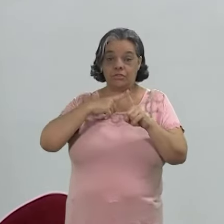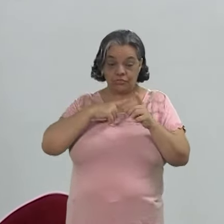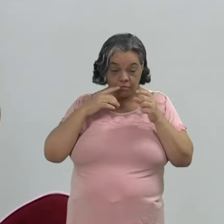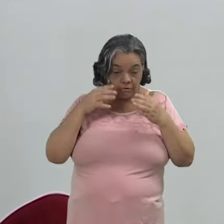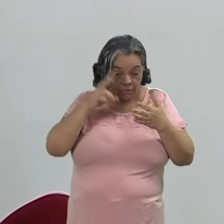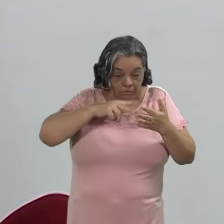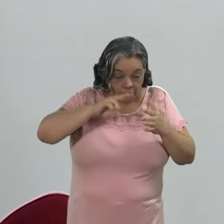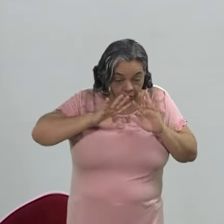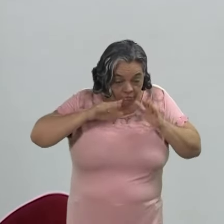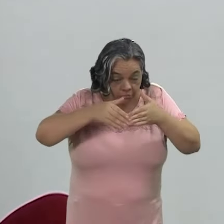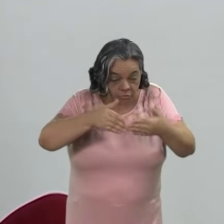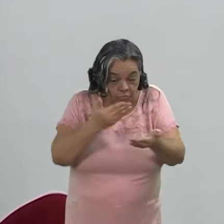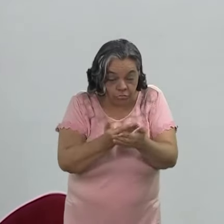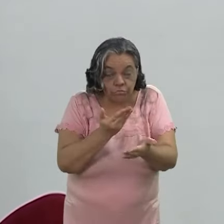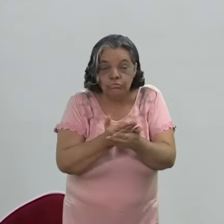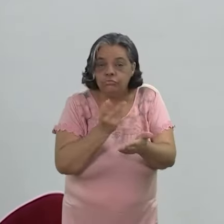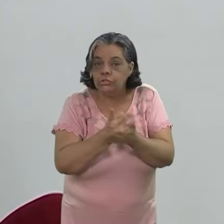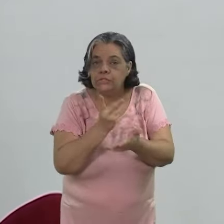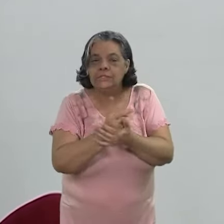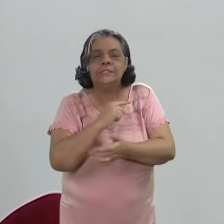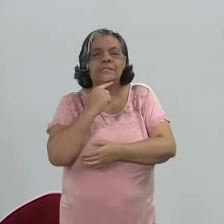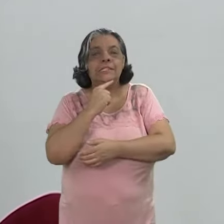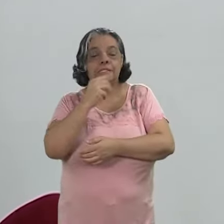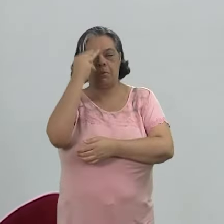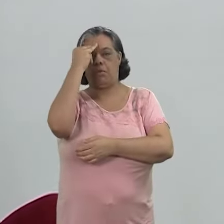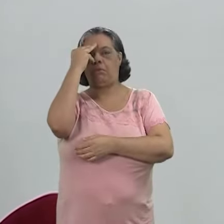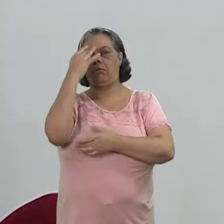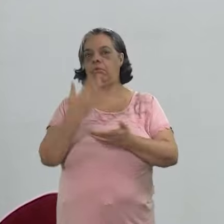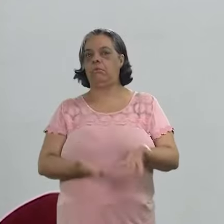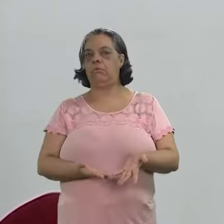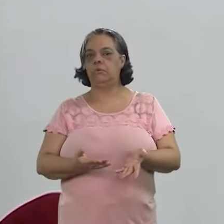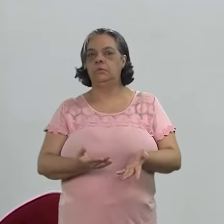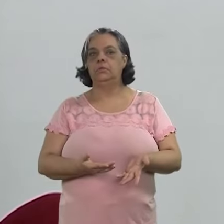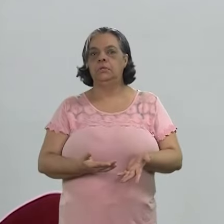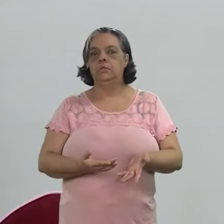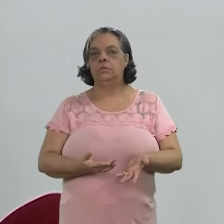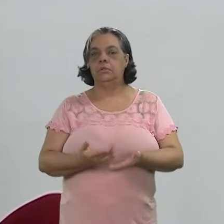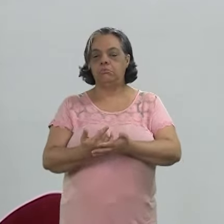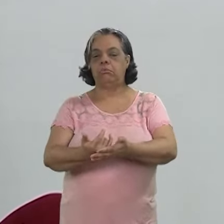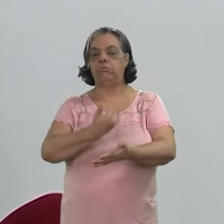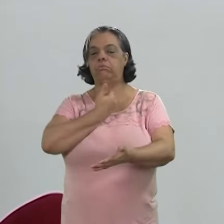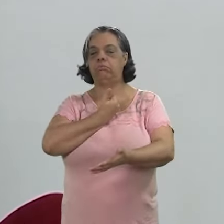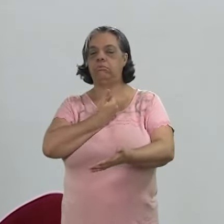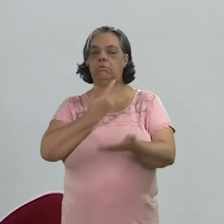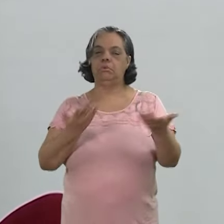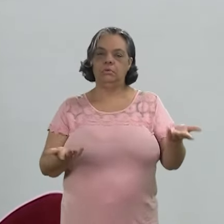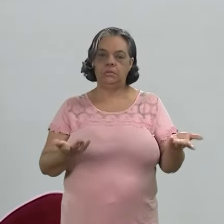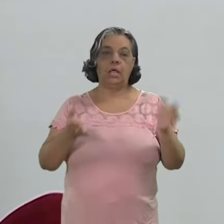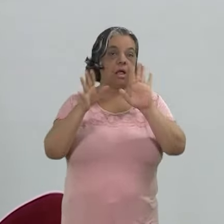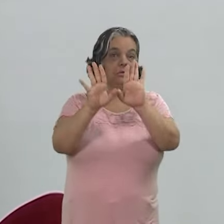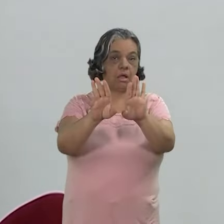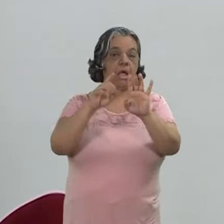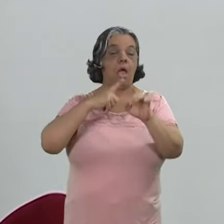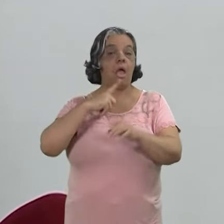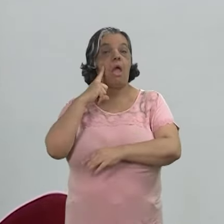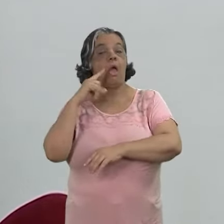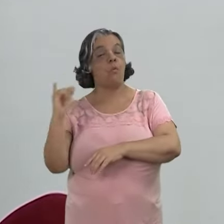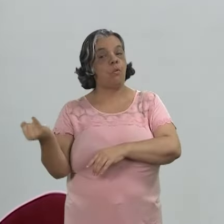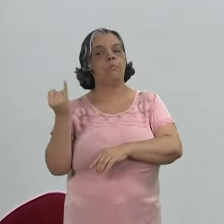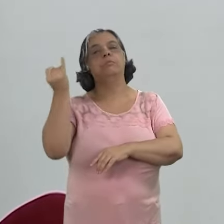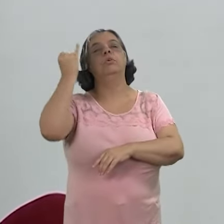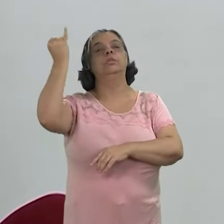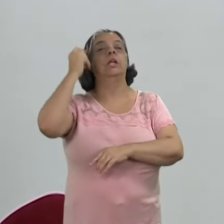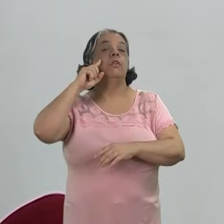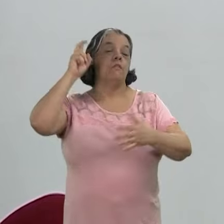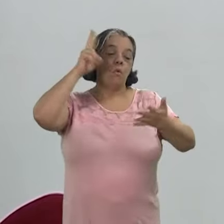a gente esteja imerso nele, nem sempre a gente está racionalizando o que está sendo dito para a gente. E aí, é aí que